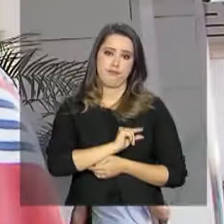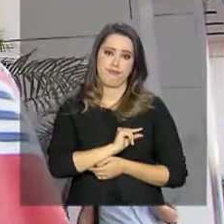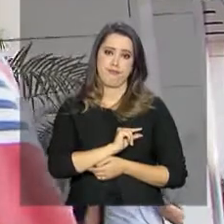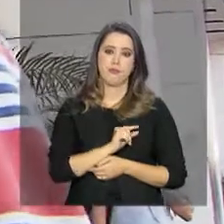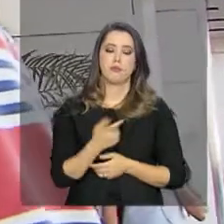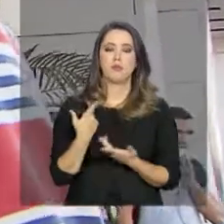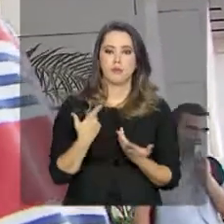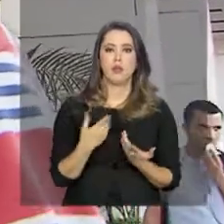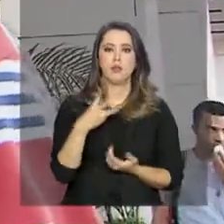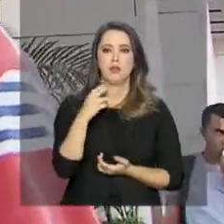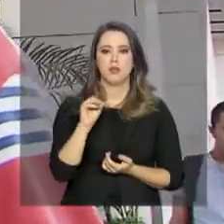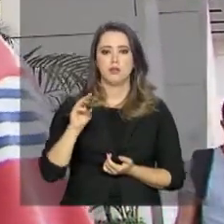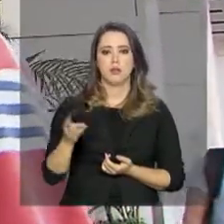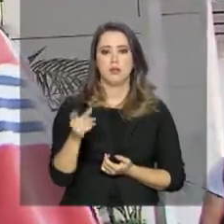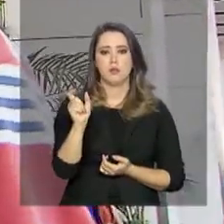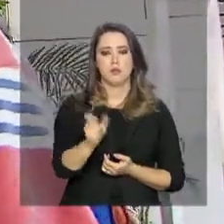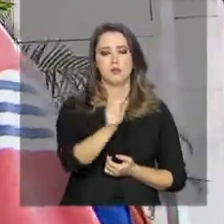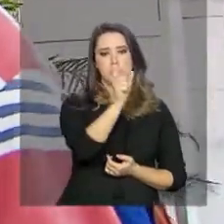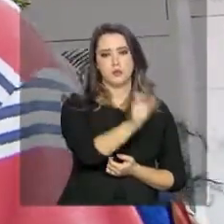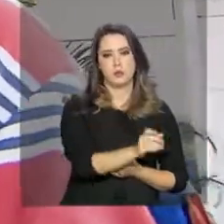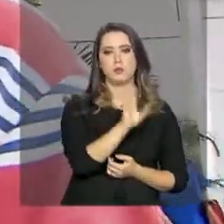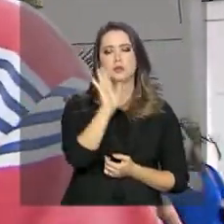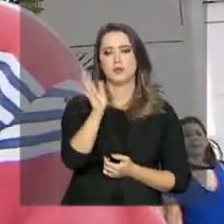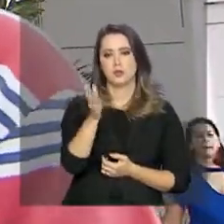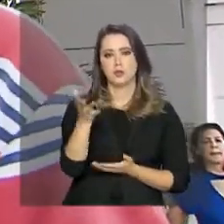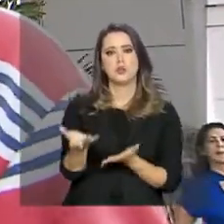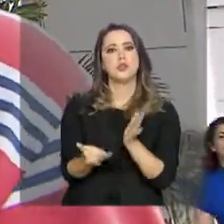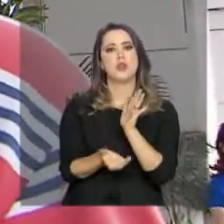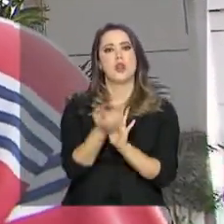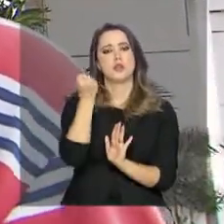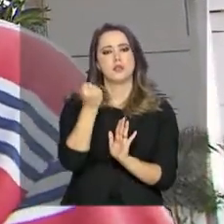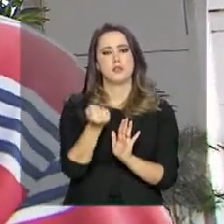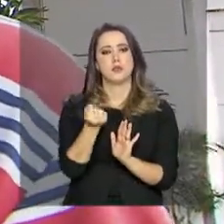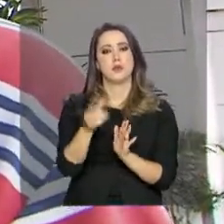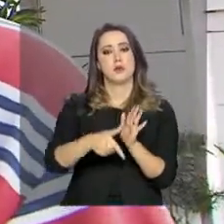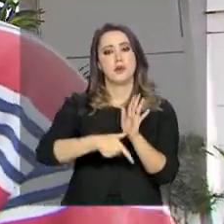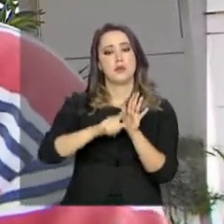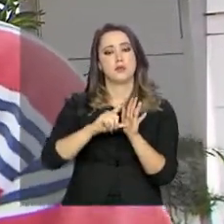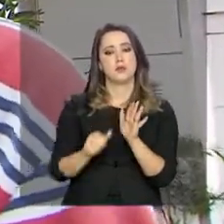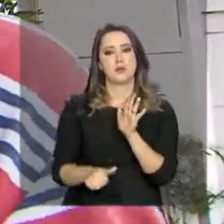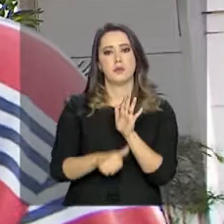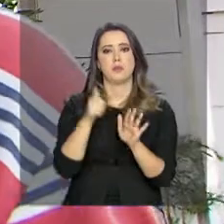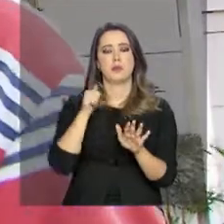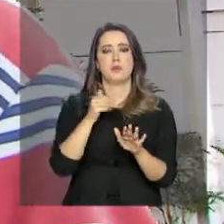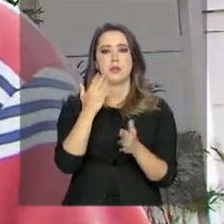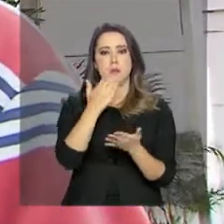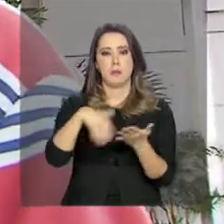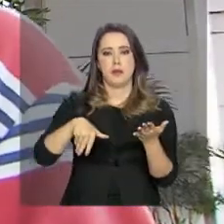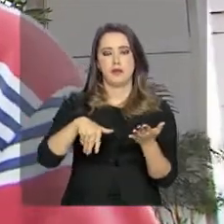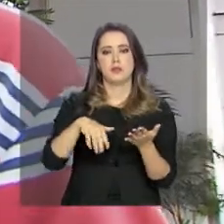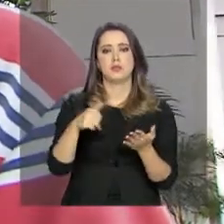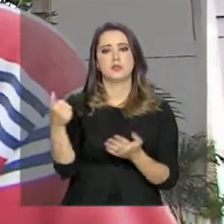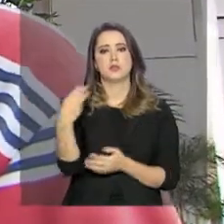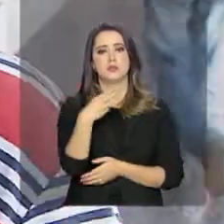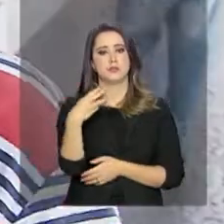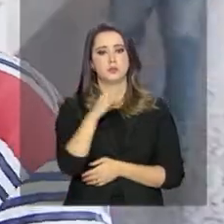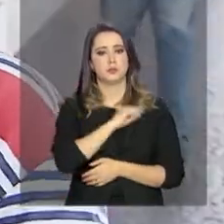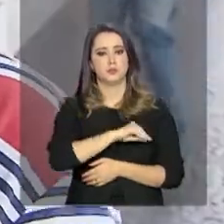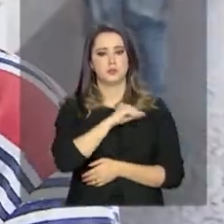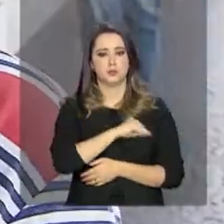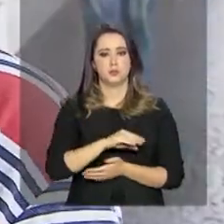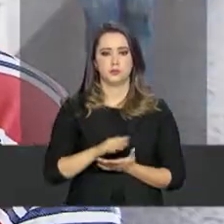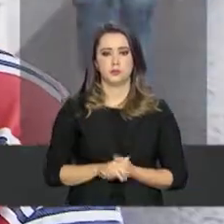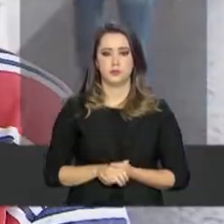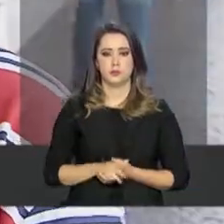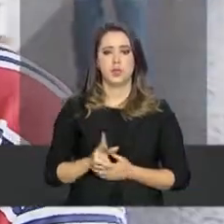de 30 milhões de aposentados e pensionistas que vão receber de forma antecipada a primeira parcela do 13º salário. Ele